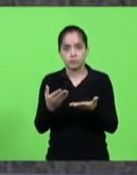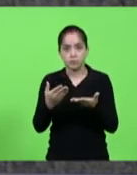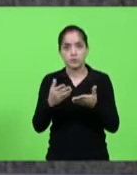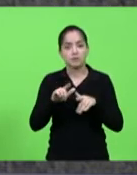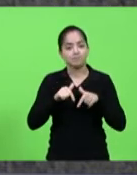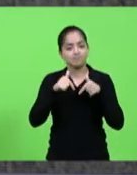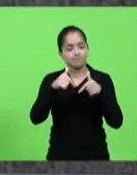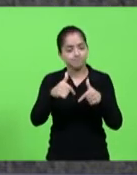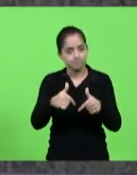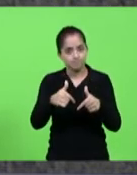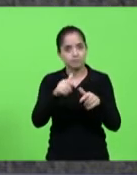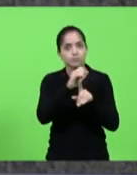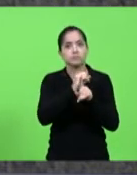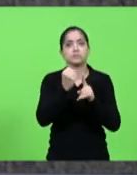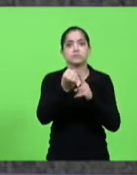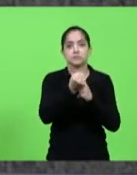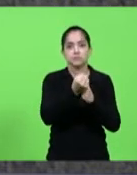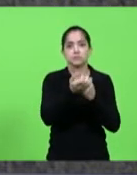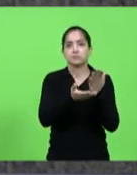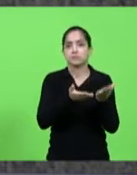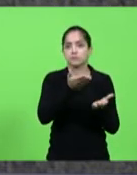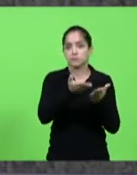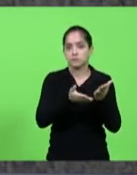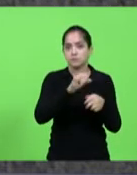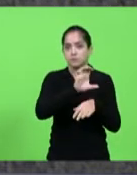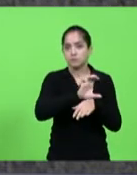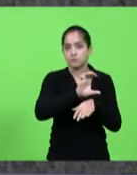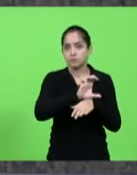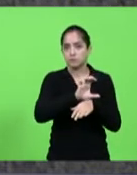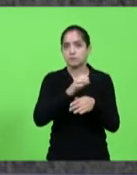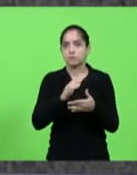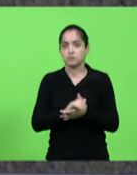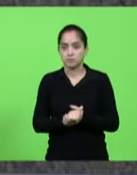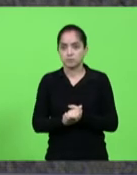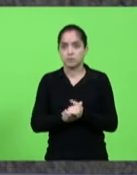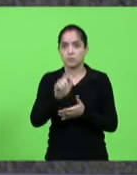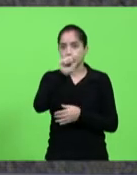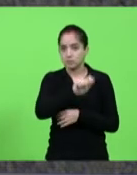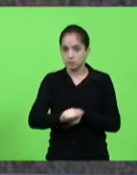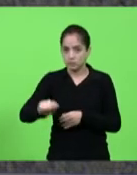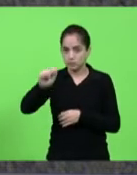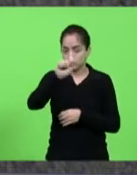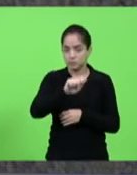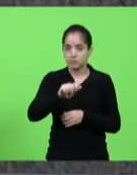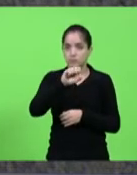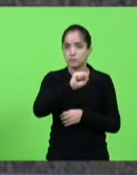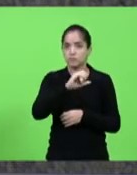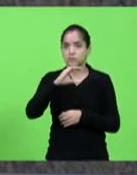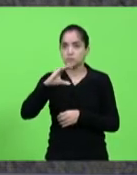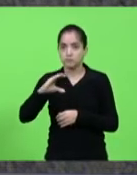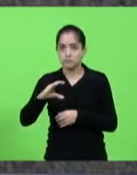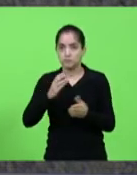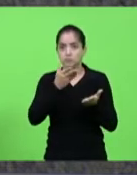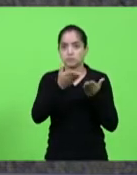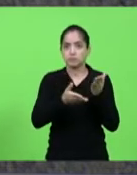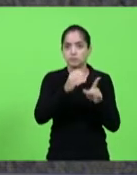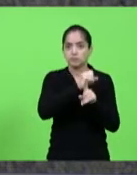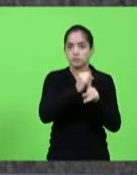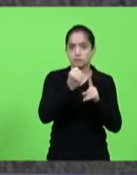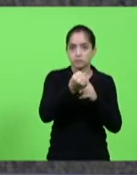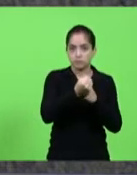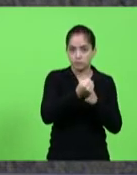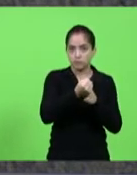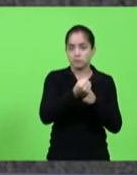na assistência social do Estado. São elas a Associação Catarinense dos Assistentes Sociais do Poder